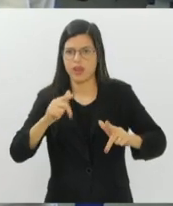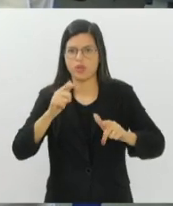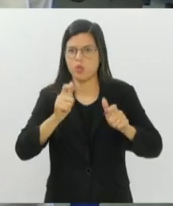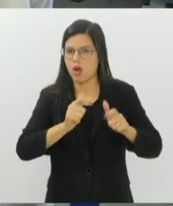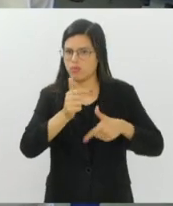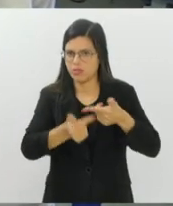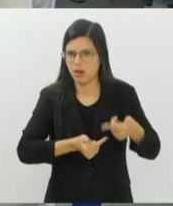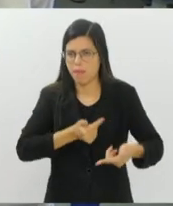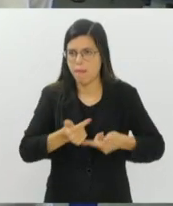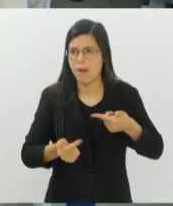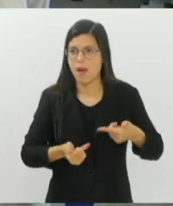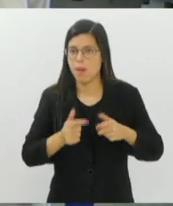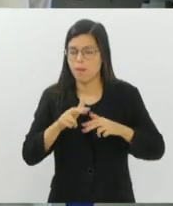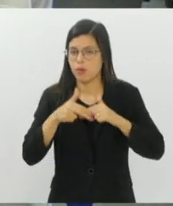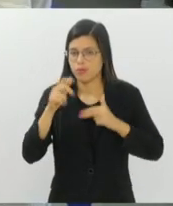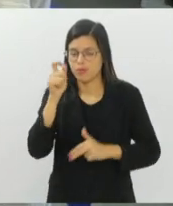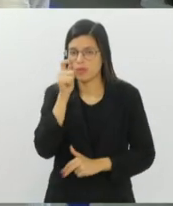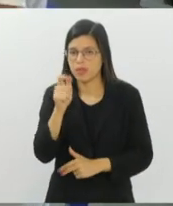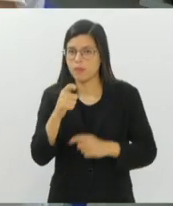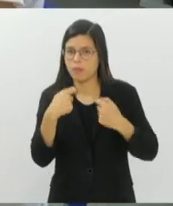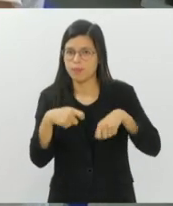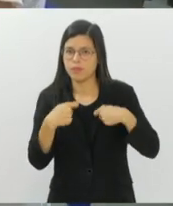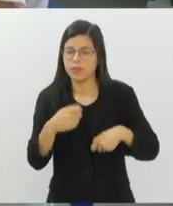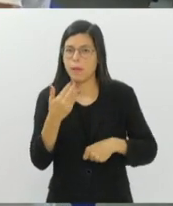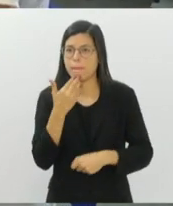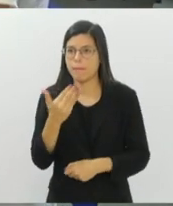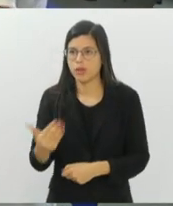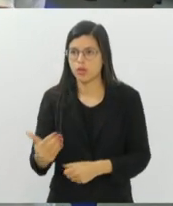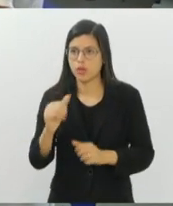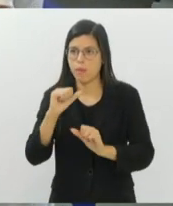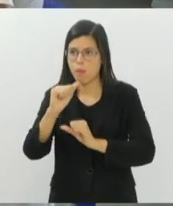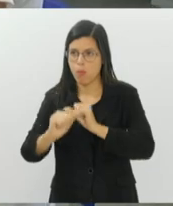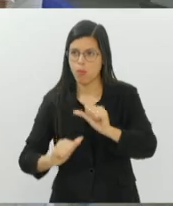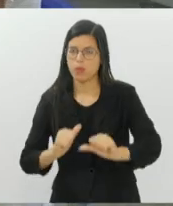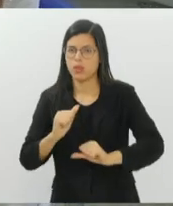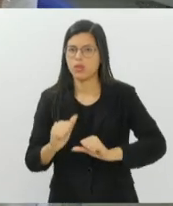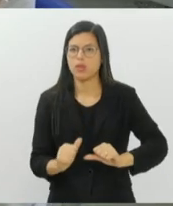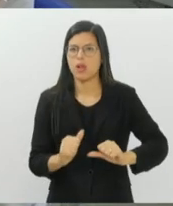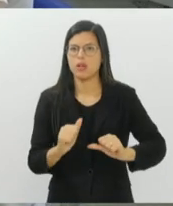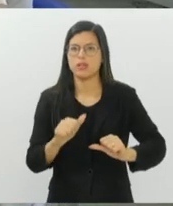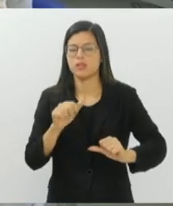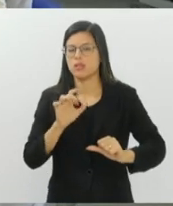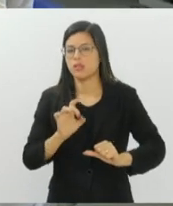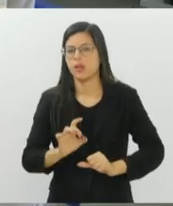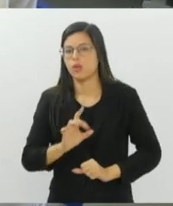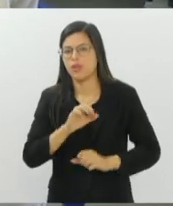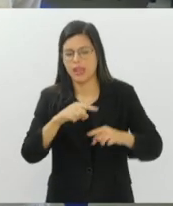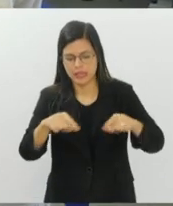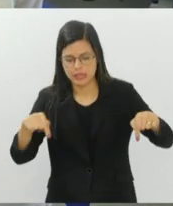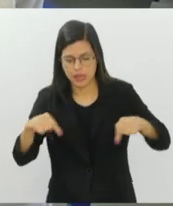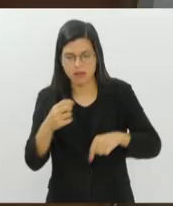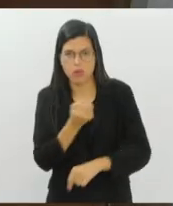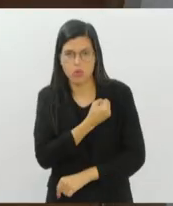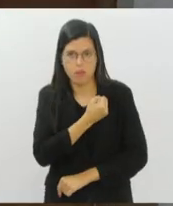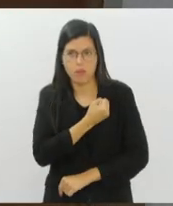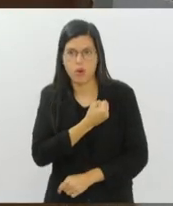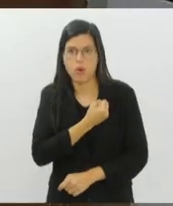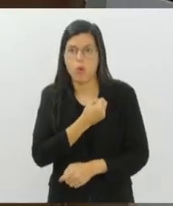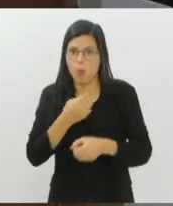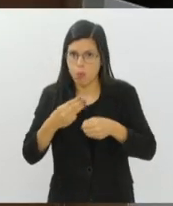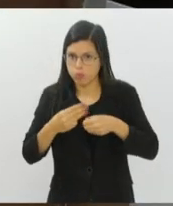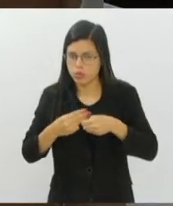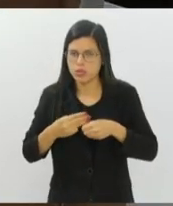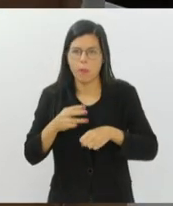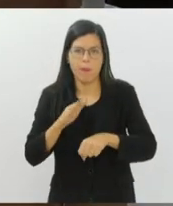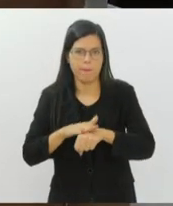interessado deve pedir a mudança apenas para a sessão eleitoral em que irá atuar no dia do pleito, sendo no mesmo município. O prazo